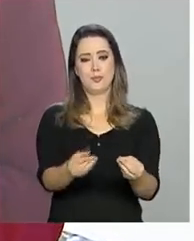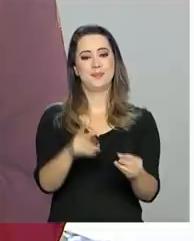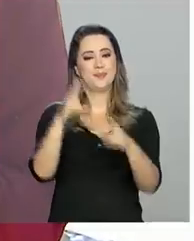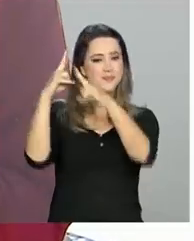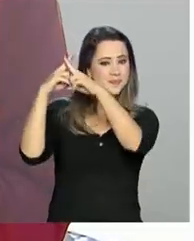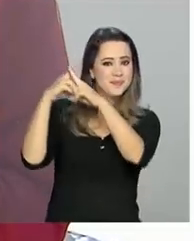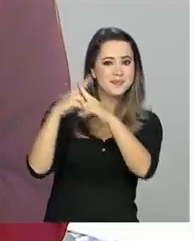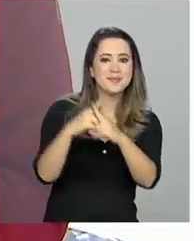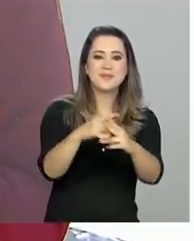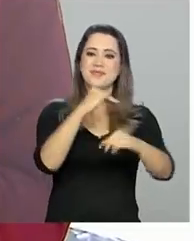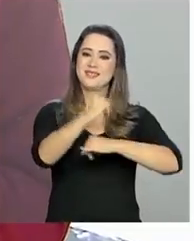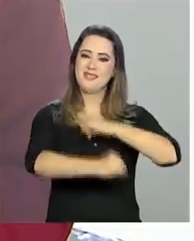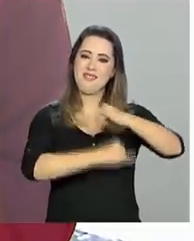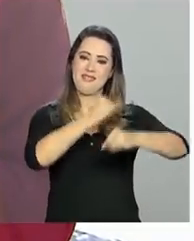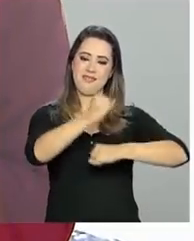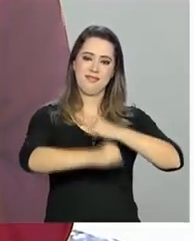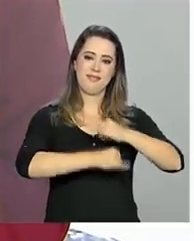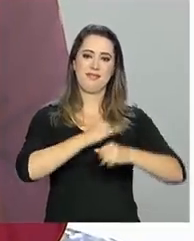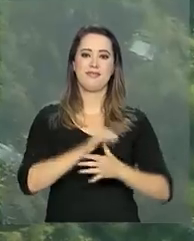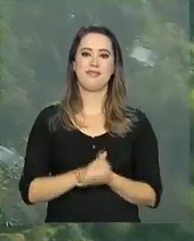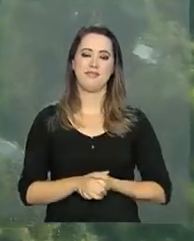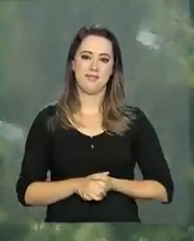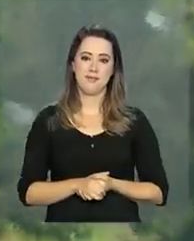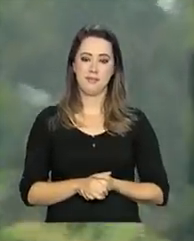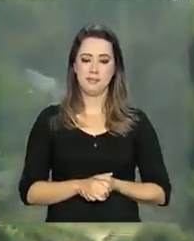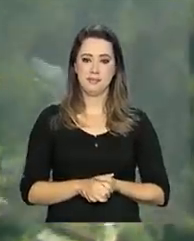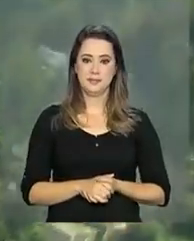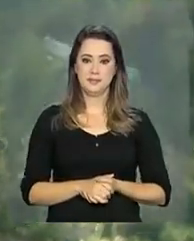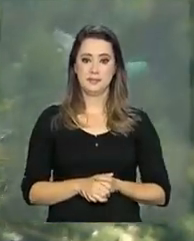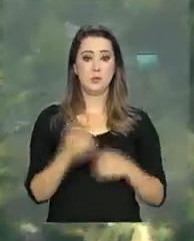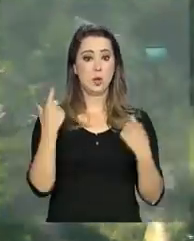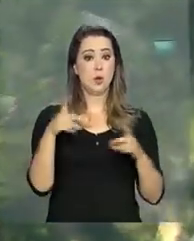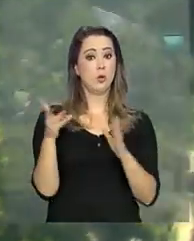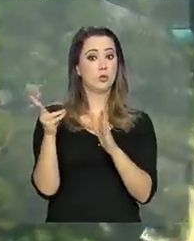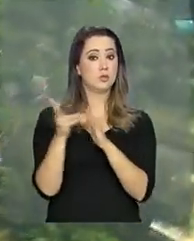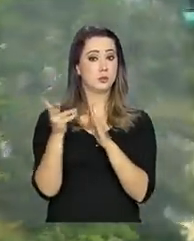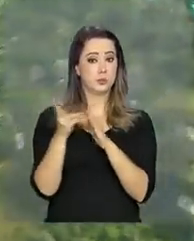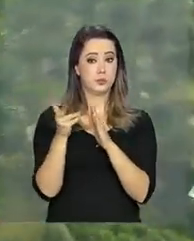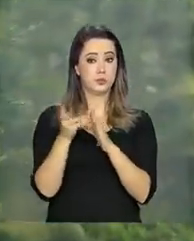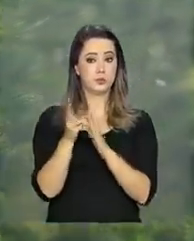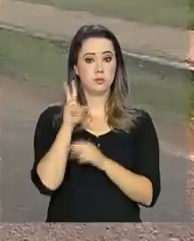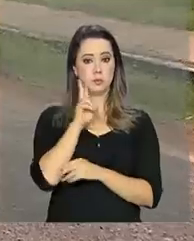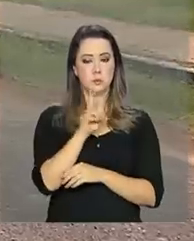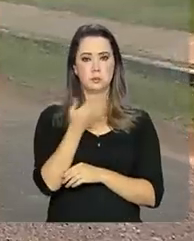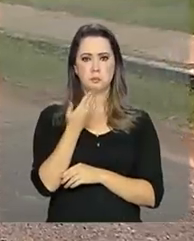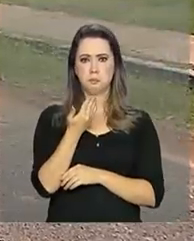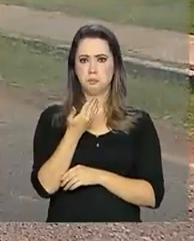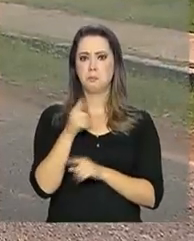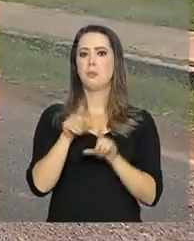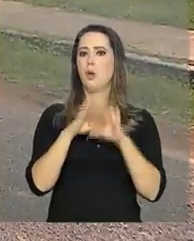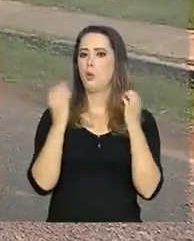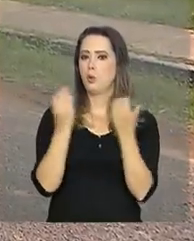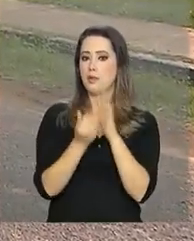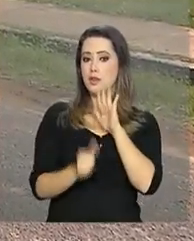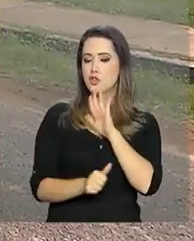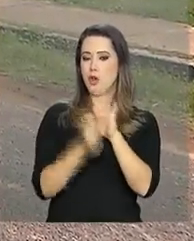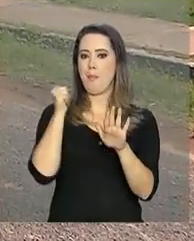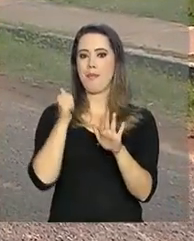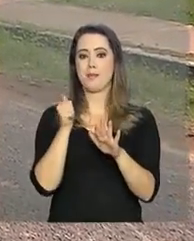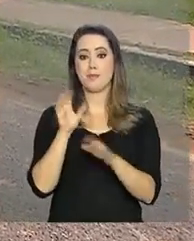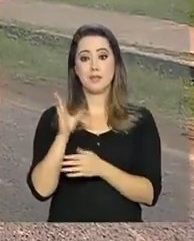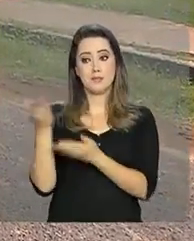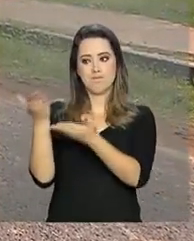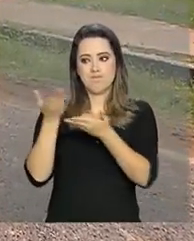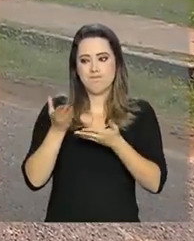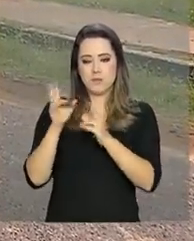satélite a internet banda larga. Localizada na terra indígena Raposa Serra do Sol, a comunidade é a primeira a ser